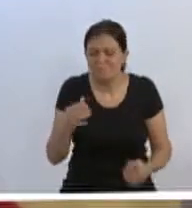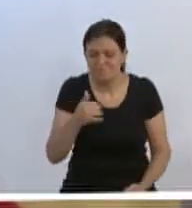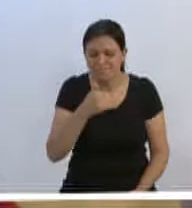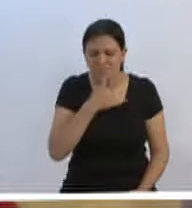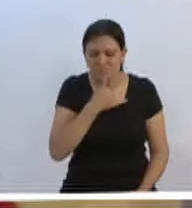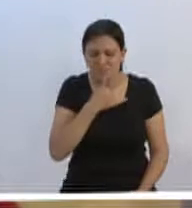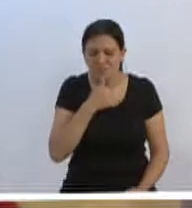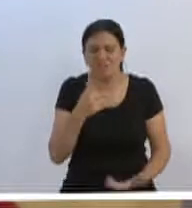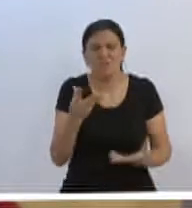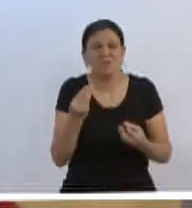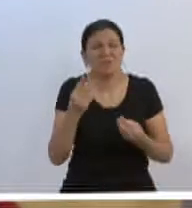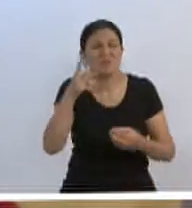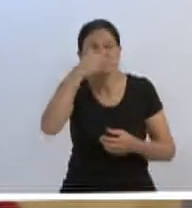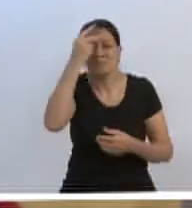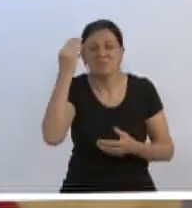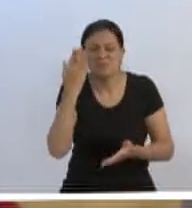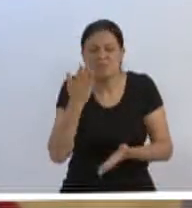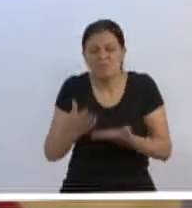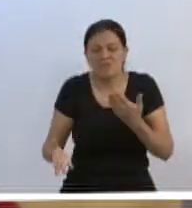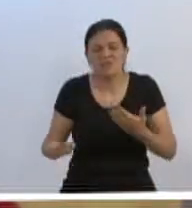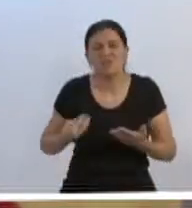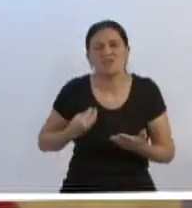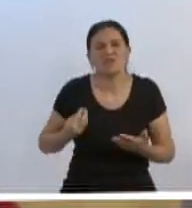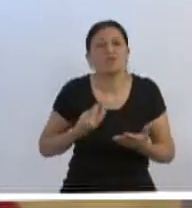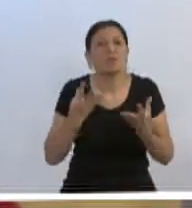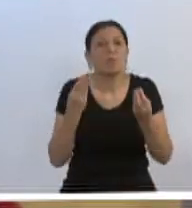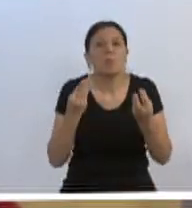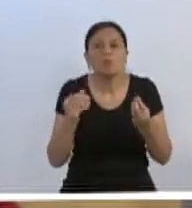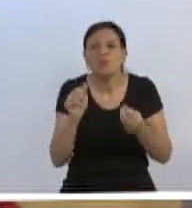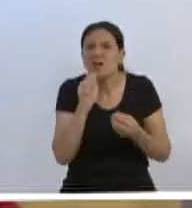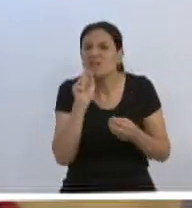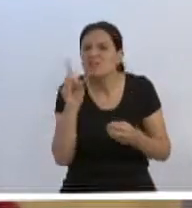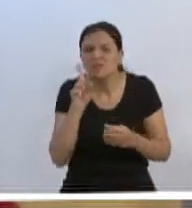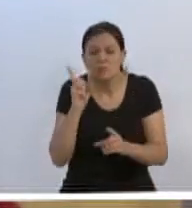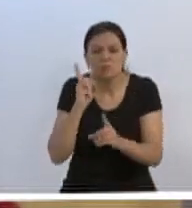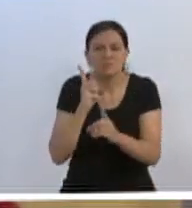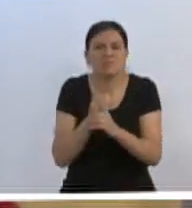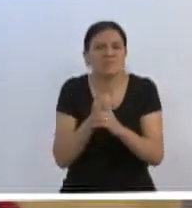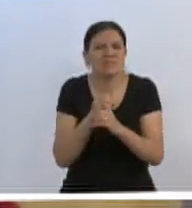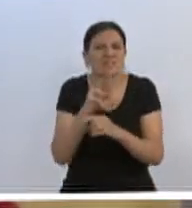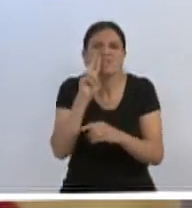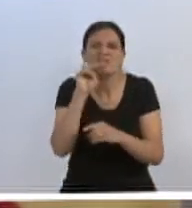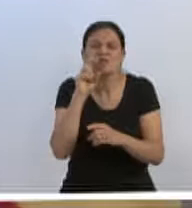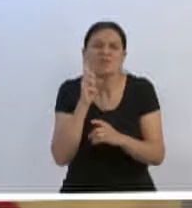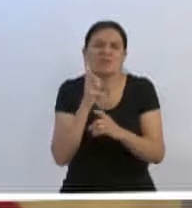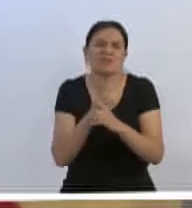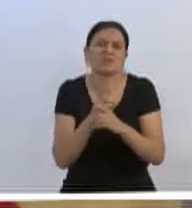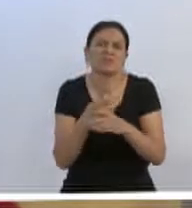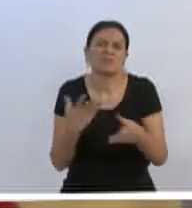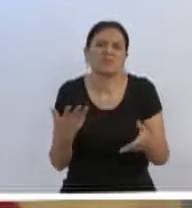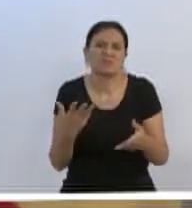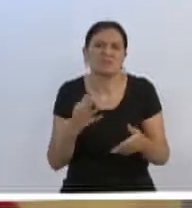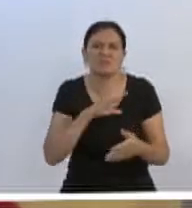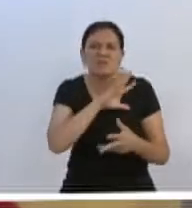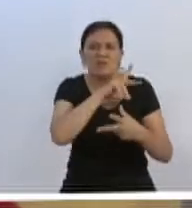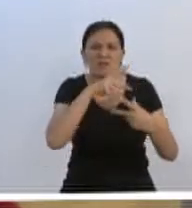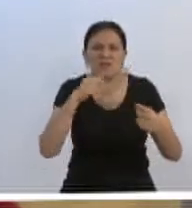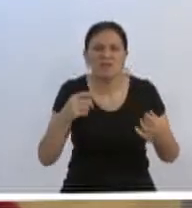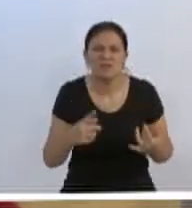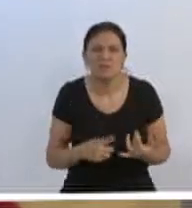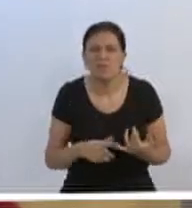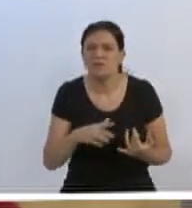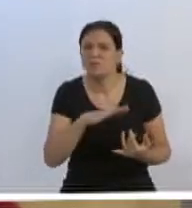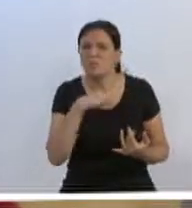onde inúmeras pessoas perderam a vida, inúmeras desaparecidas, soterradas e jamais serão encontradas. Onde animais e todas as espécies